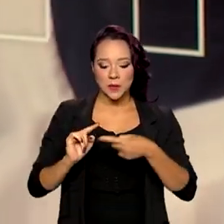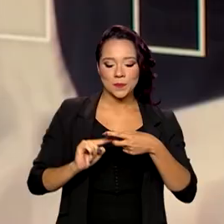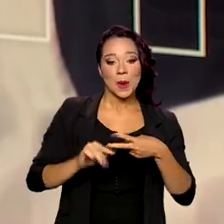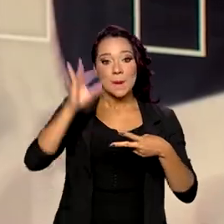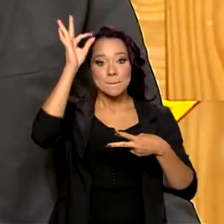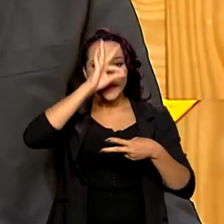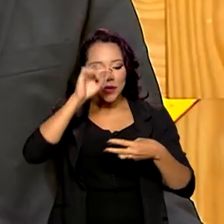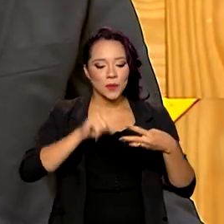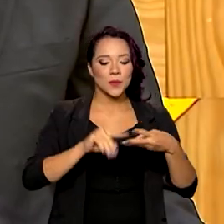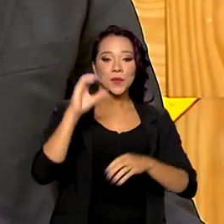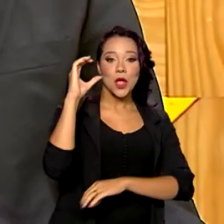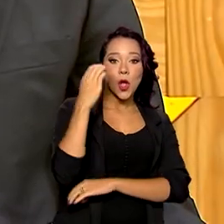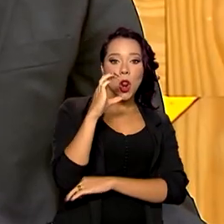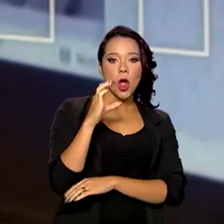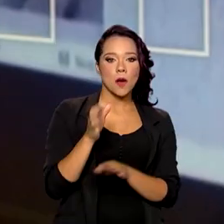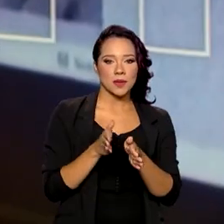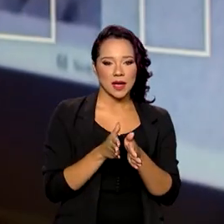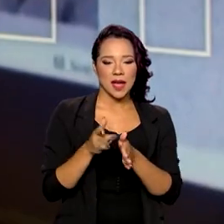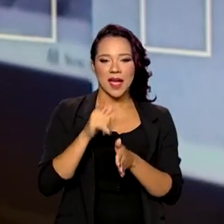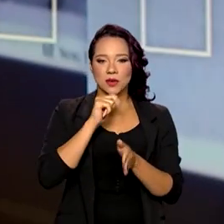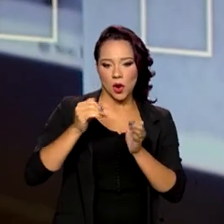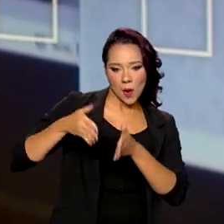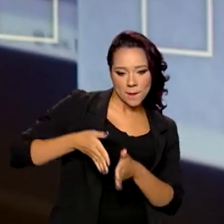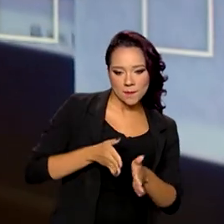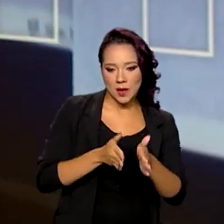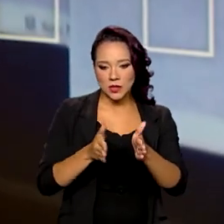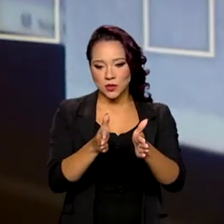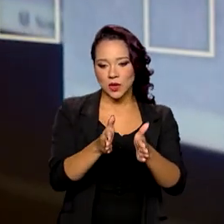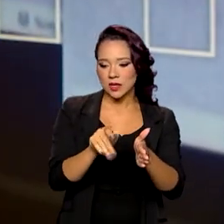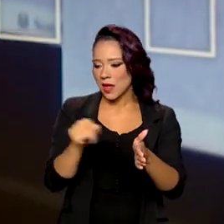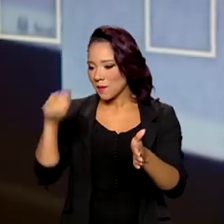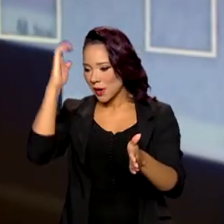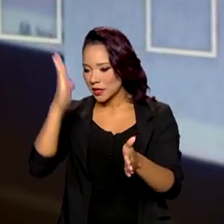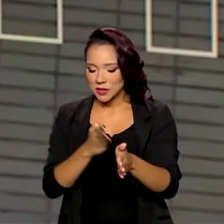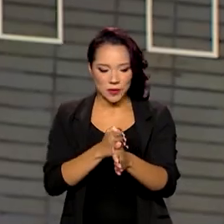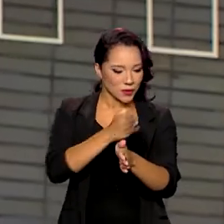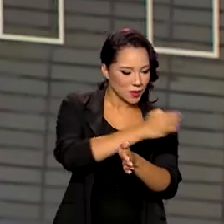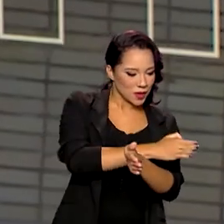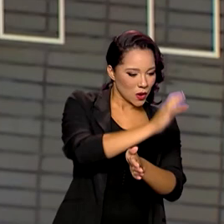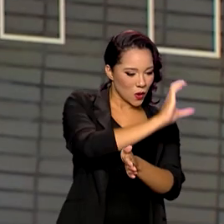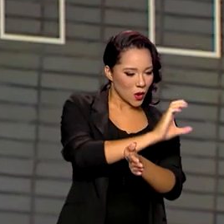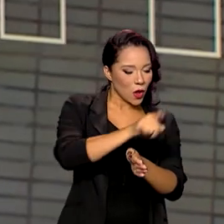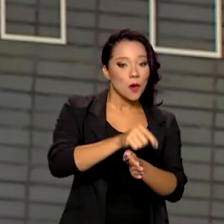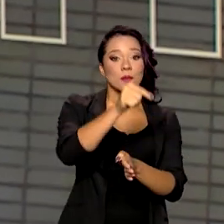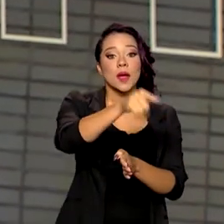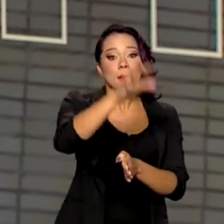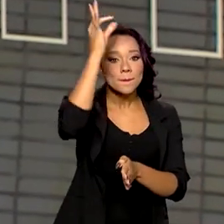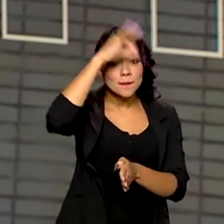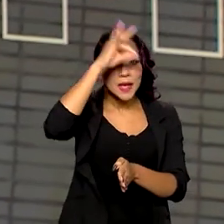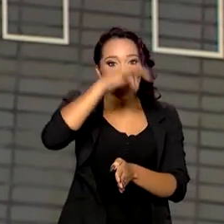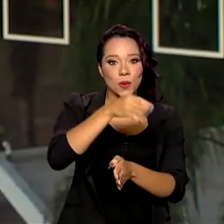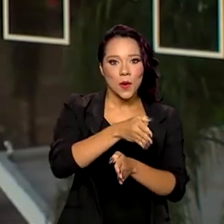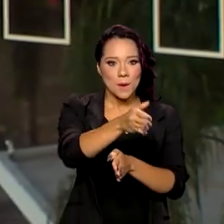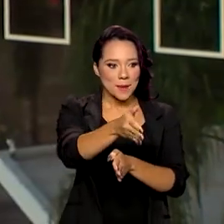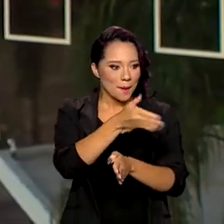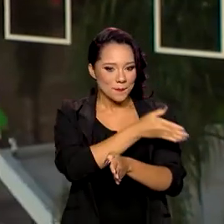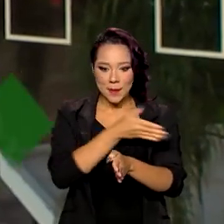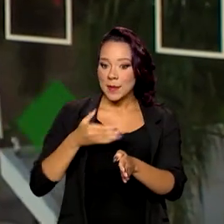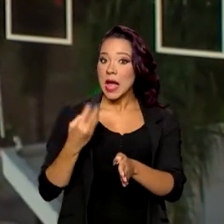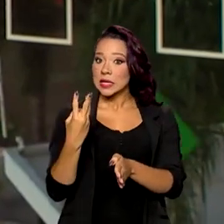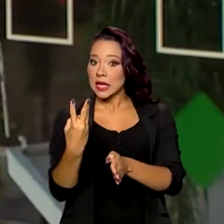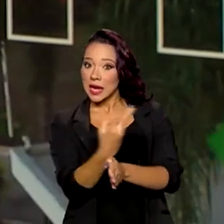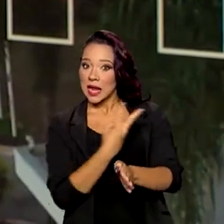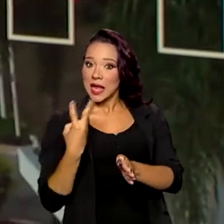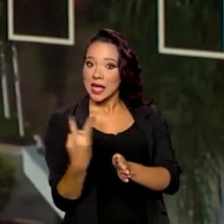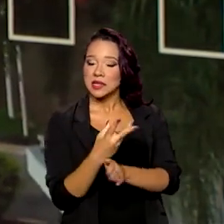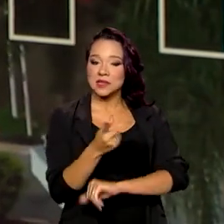Colômbia. Entra o Rio Amazonas. É uma beleza esse nosso país. Tivemos a oportunidade de fazer uma grande